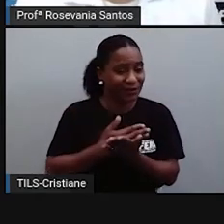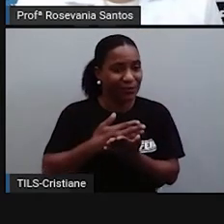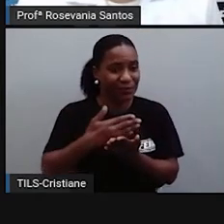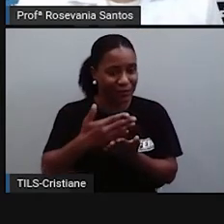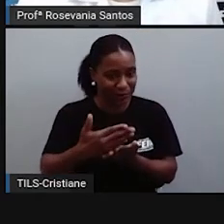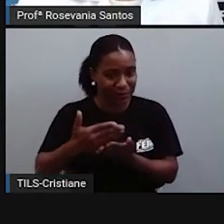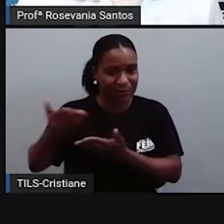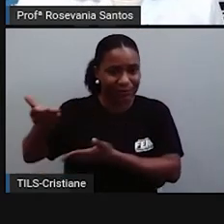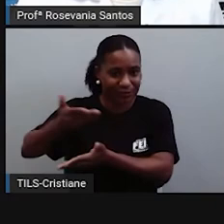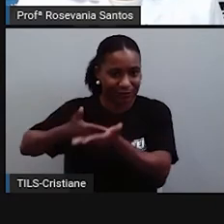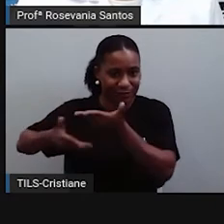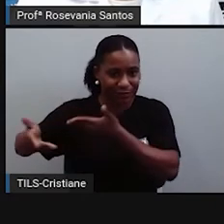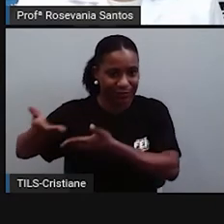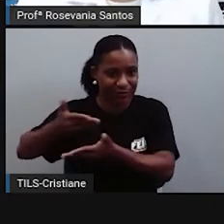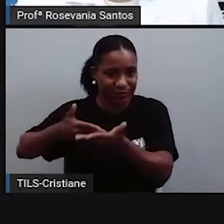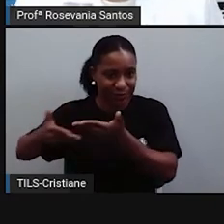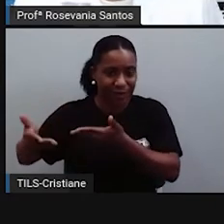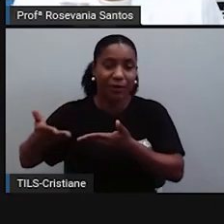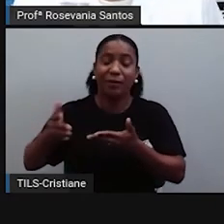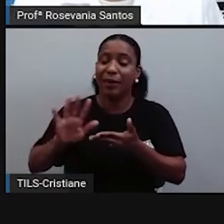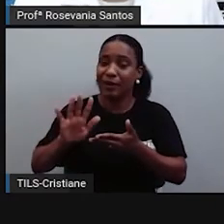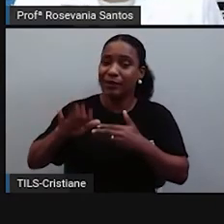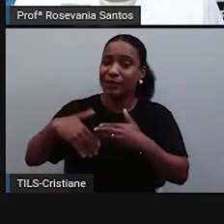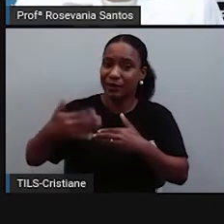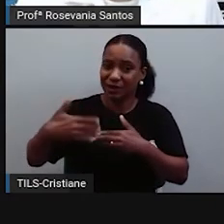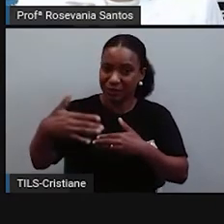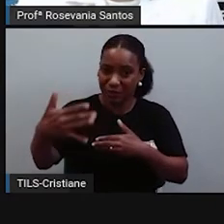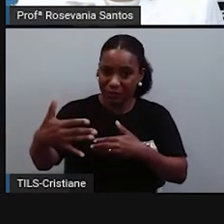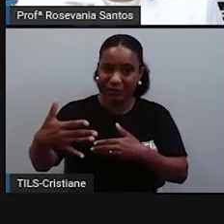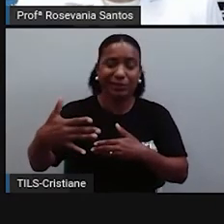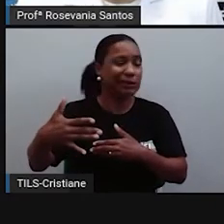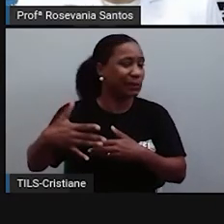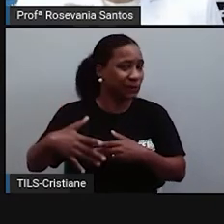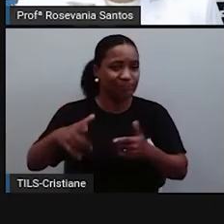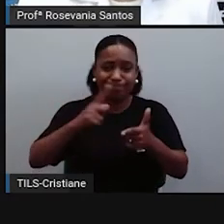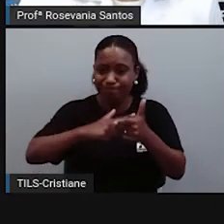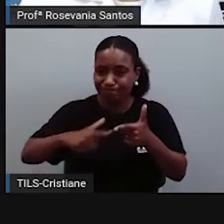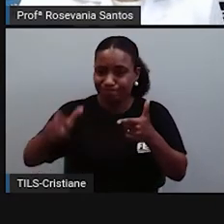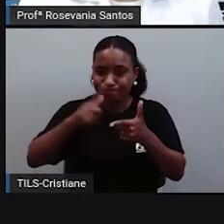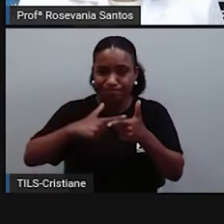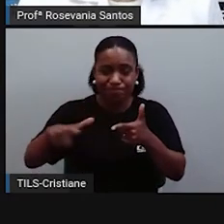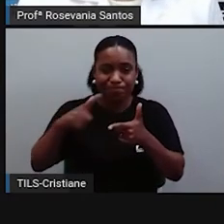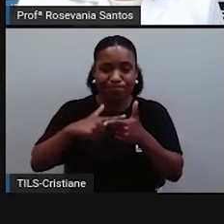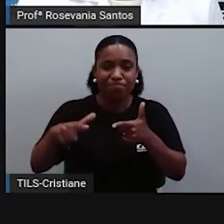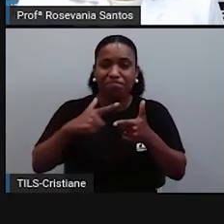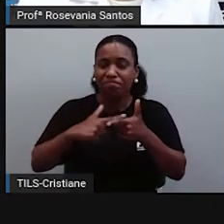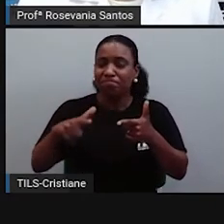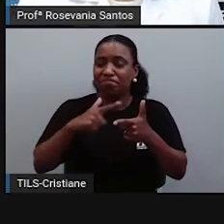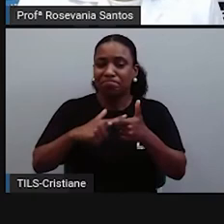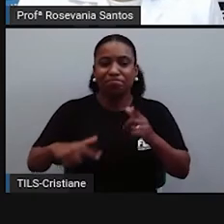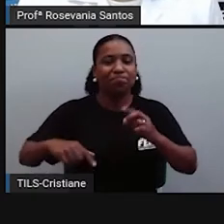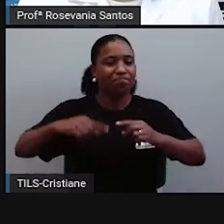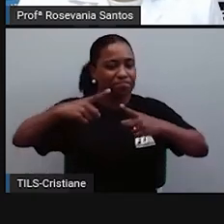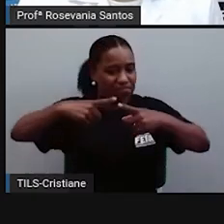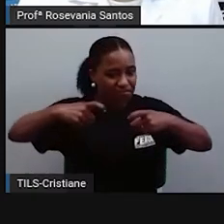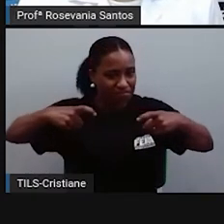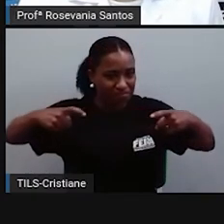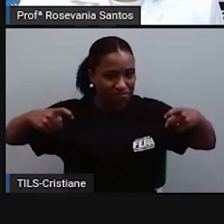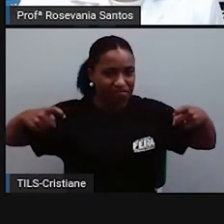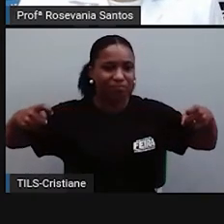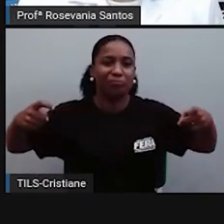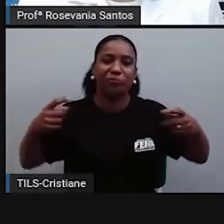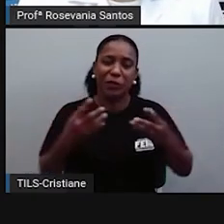coisas mudaram. E esses conflitos foram constantes e houve a matança indiscriminada, né? Desses índios.